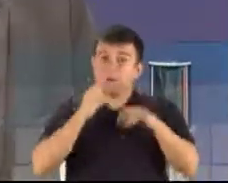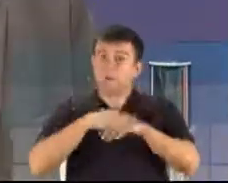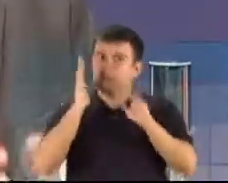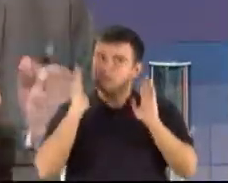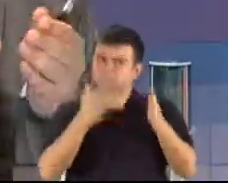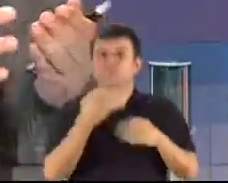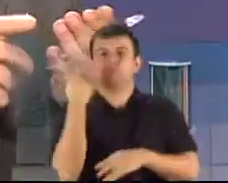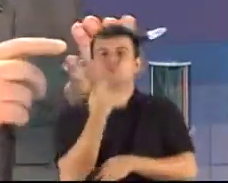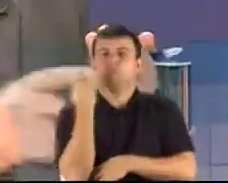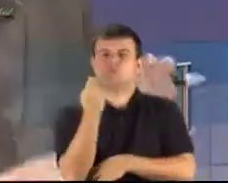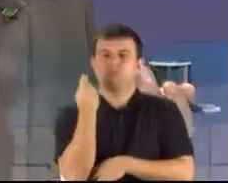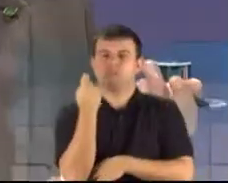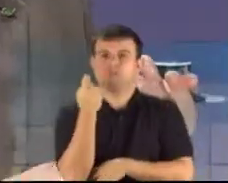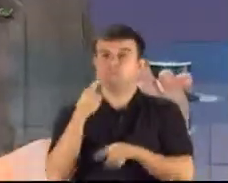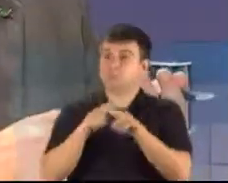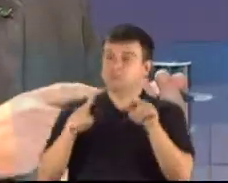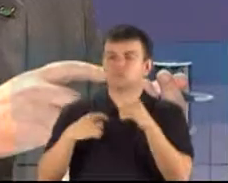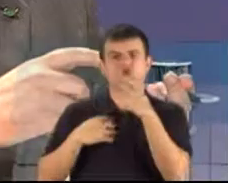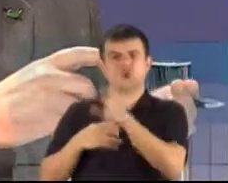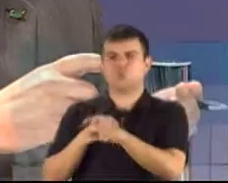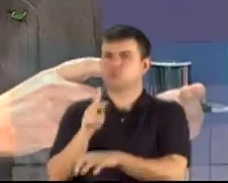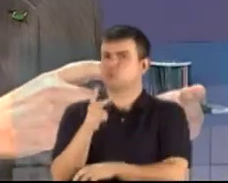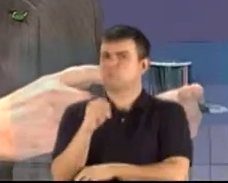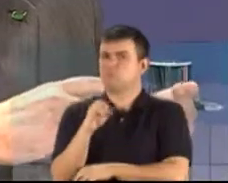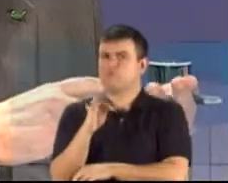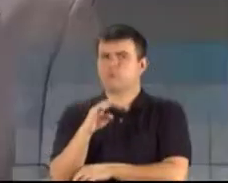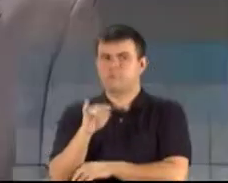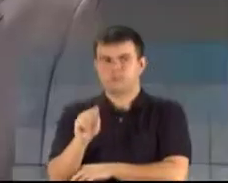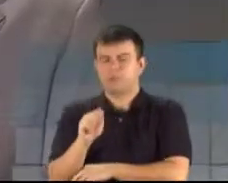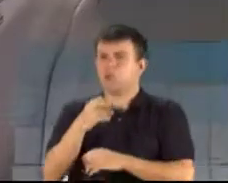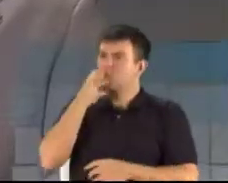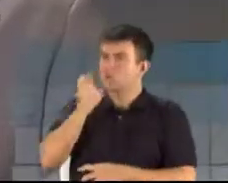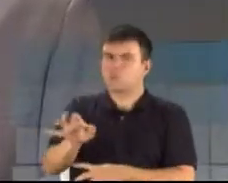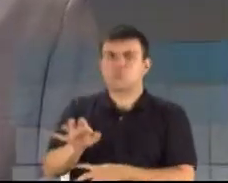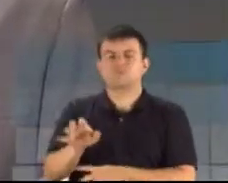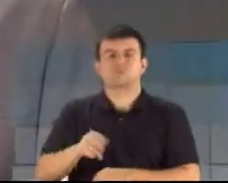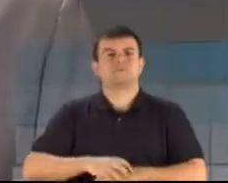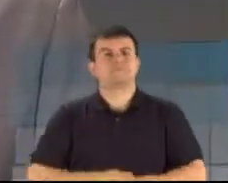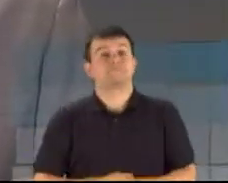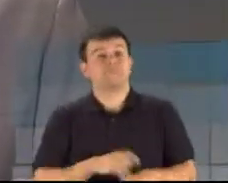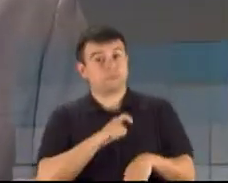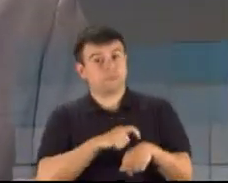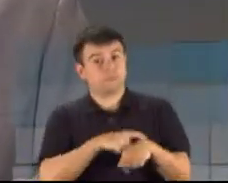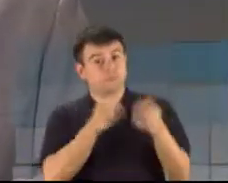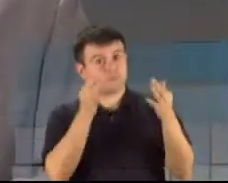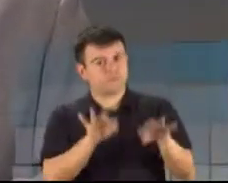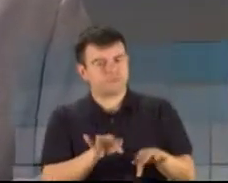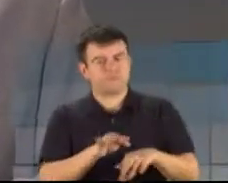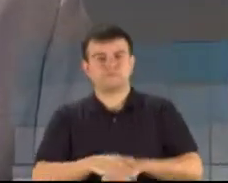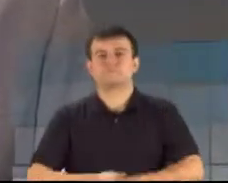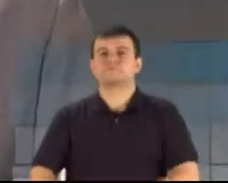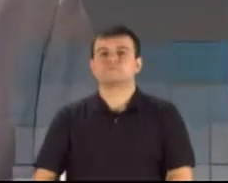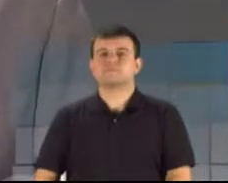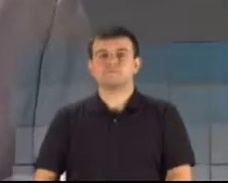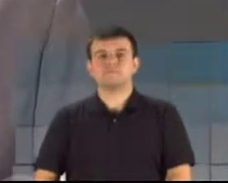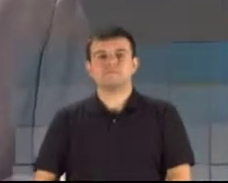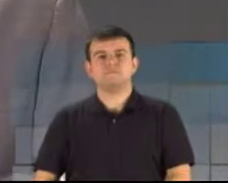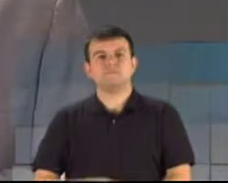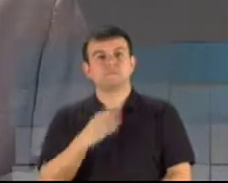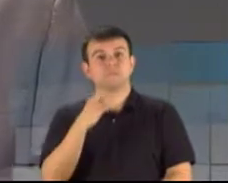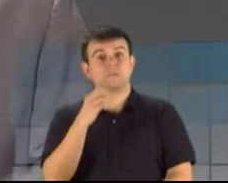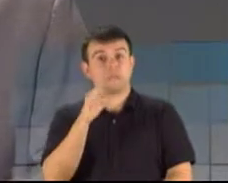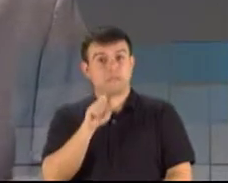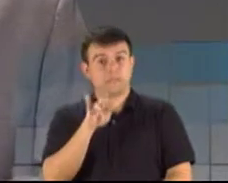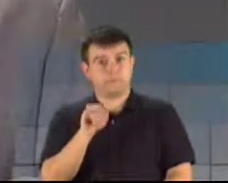Rio Grande. Agora, sou contra a homofobia, sou contra... Tempo esgotado, candidato, candidata Gabi Tolotti, tem um